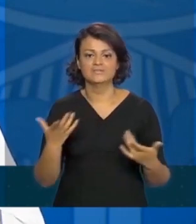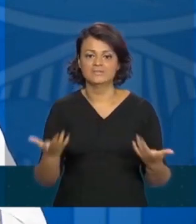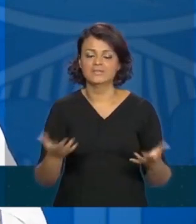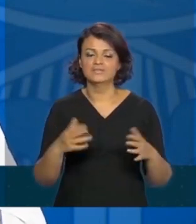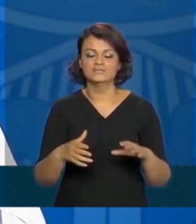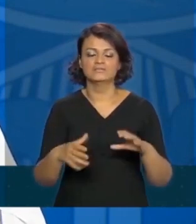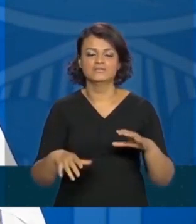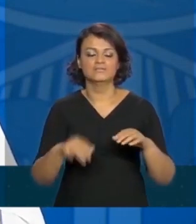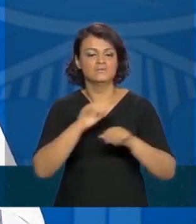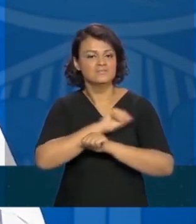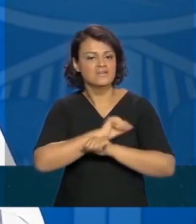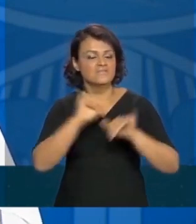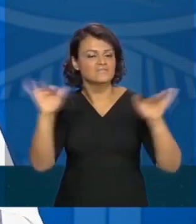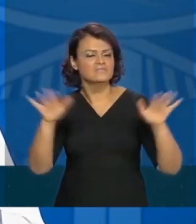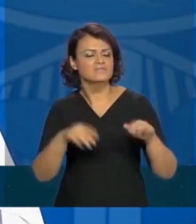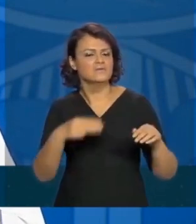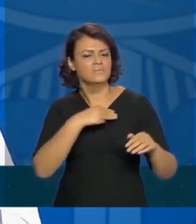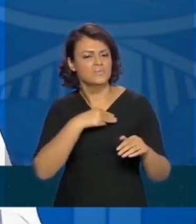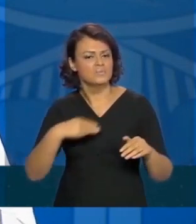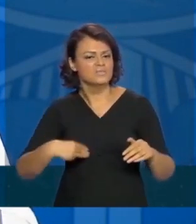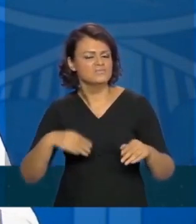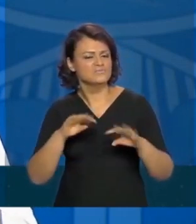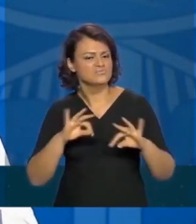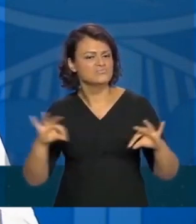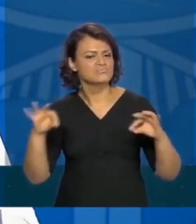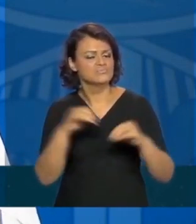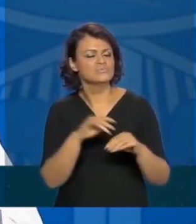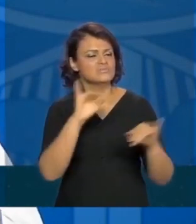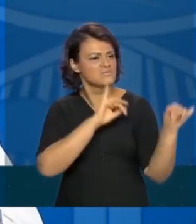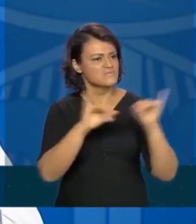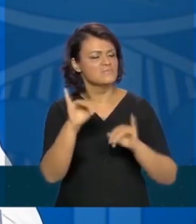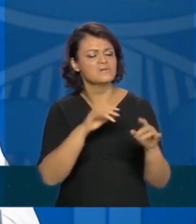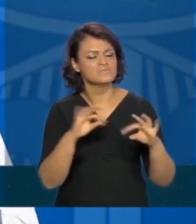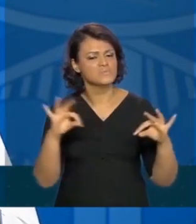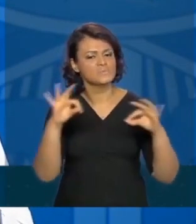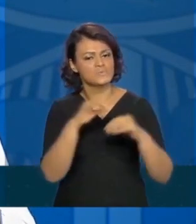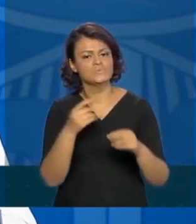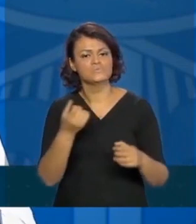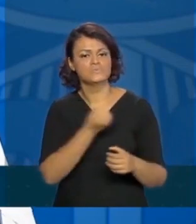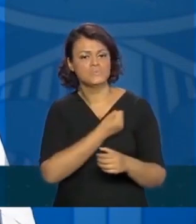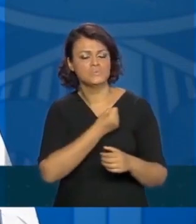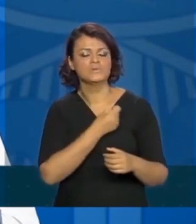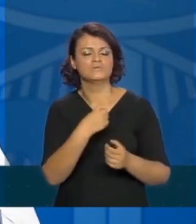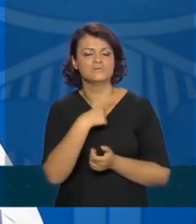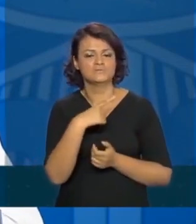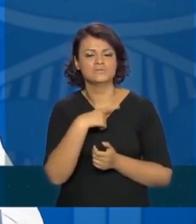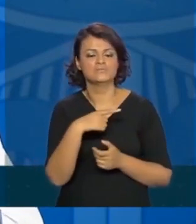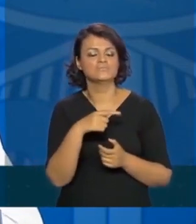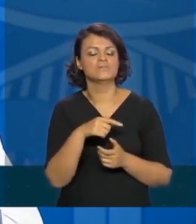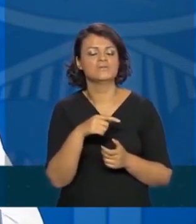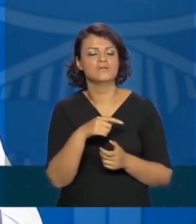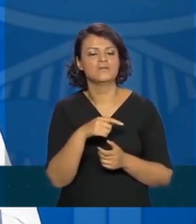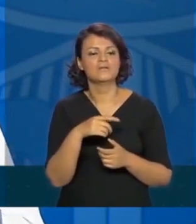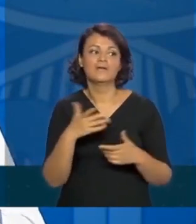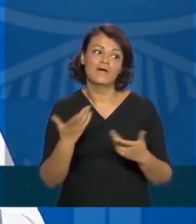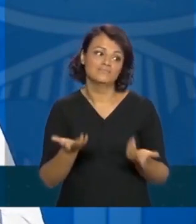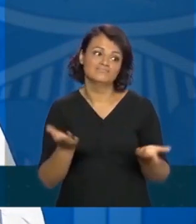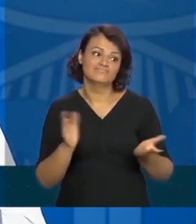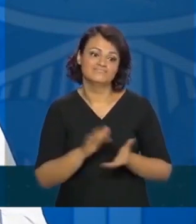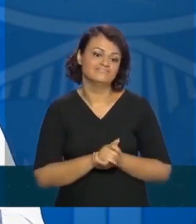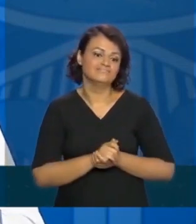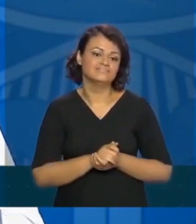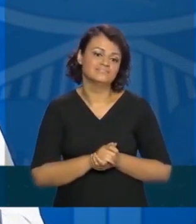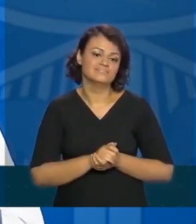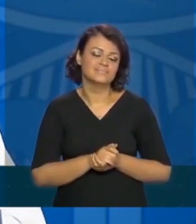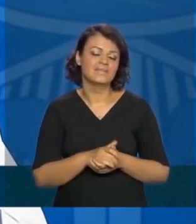compartilhadas com todos os ministros, com o presidente, aqui são as informações que nós temos, os números estão lá, estão para todos, aí